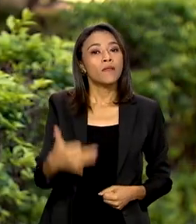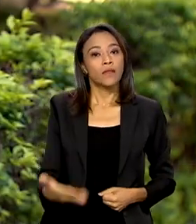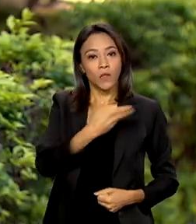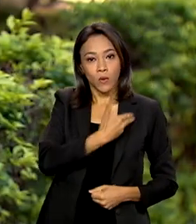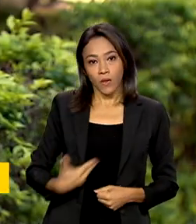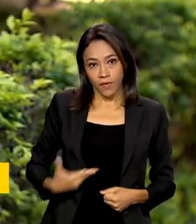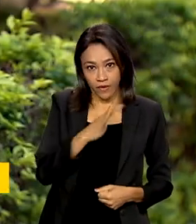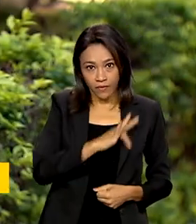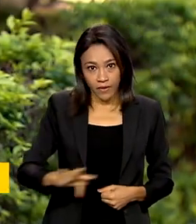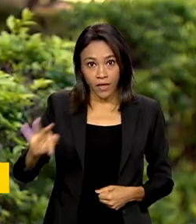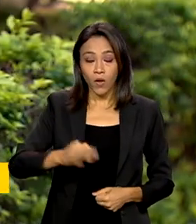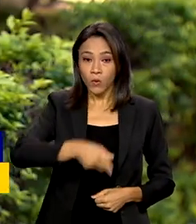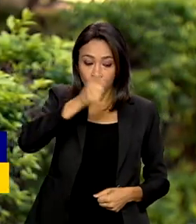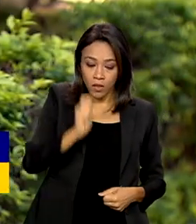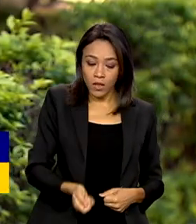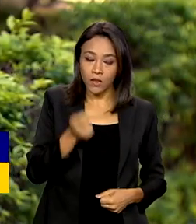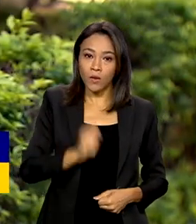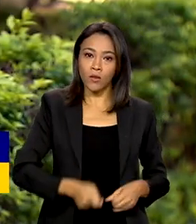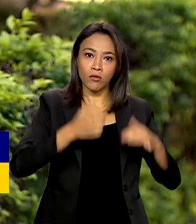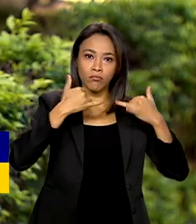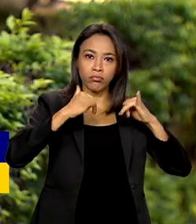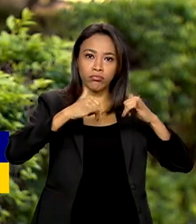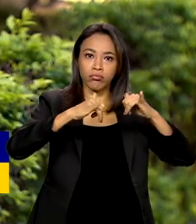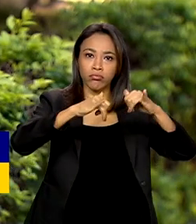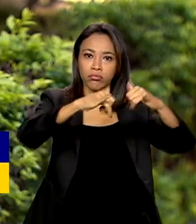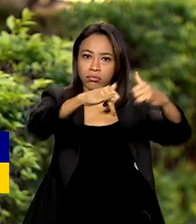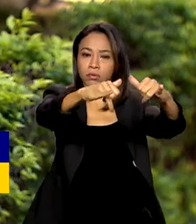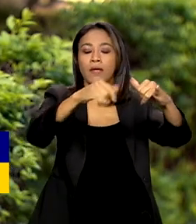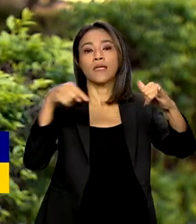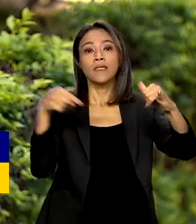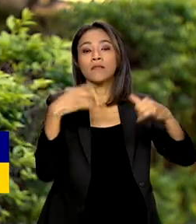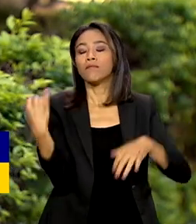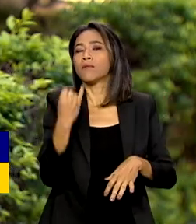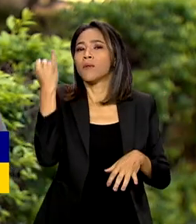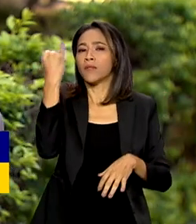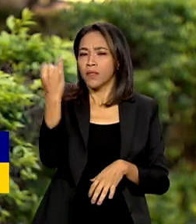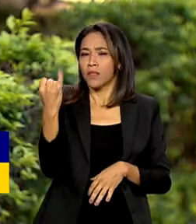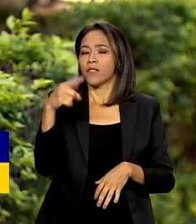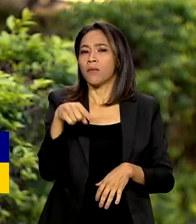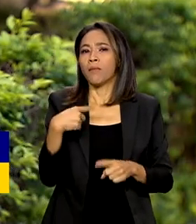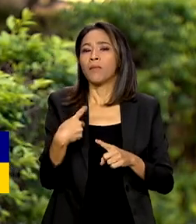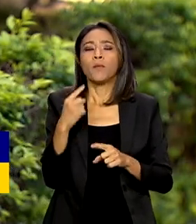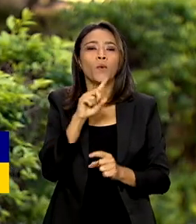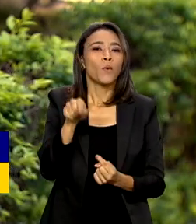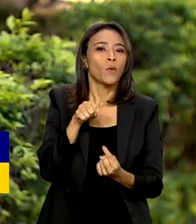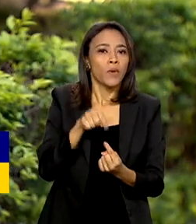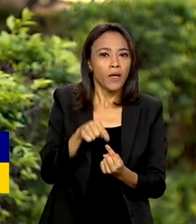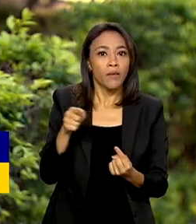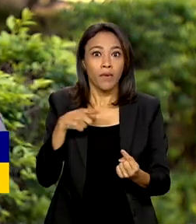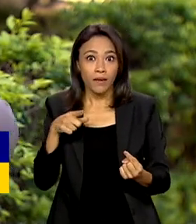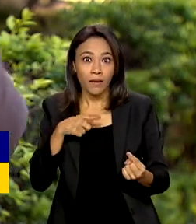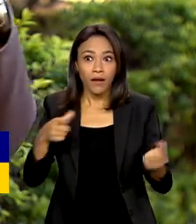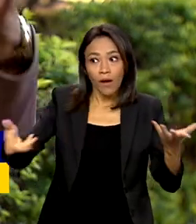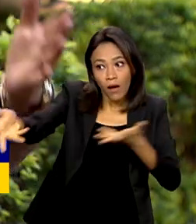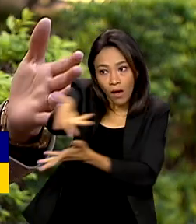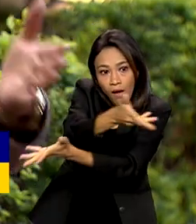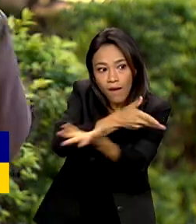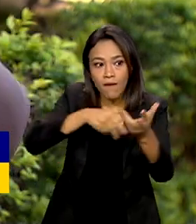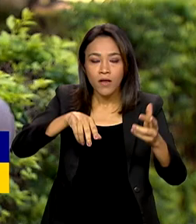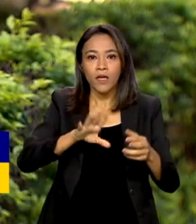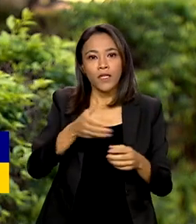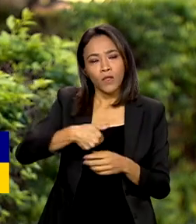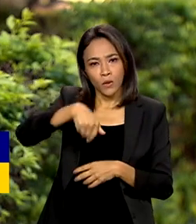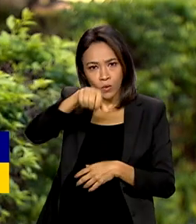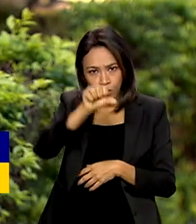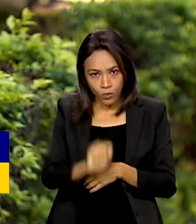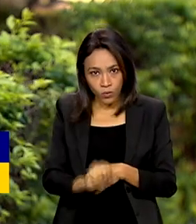leilões das linhas de transmissão são fundamentais para ampliar a capacidade de intercâmbio de energia elétrica entre o Sudeste